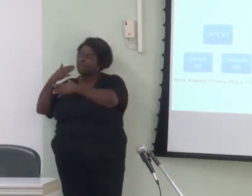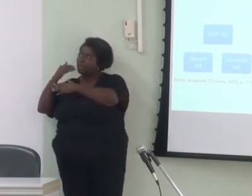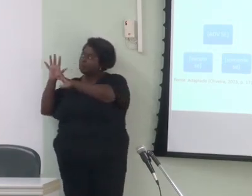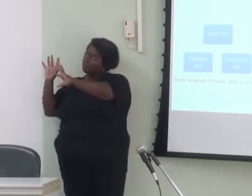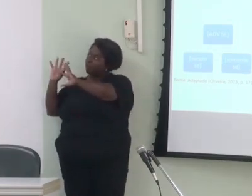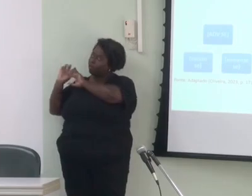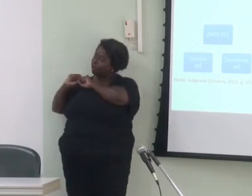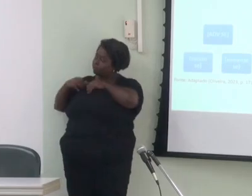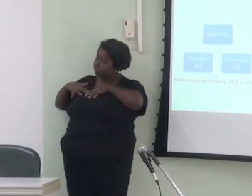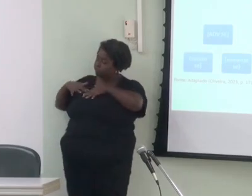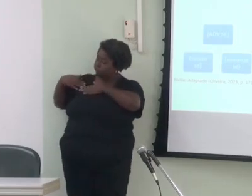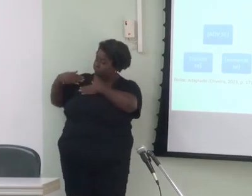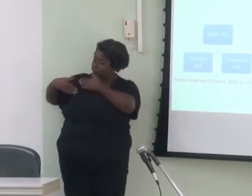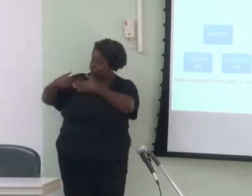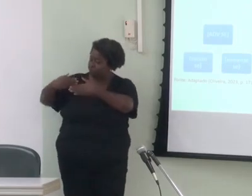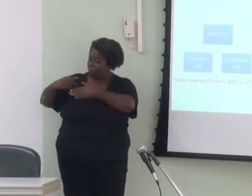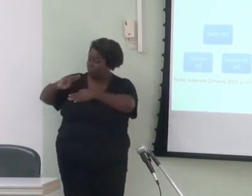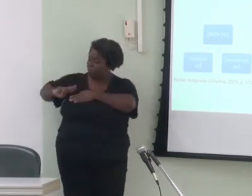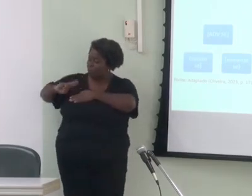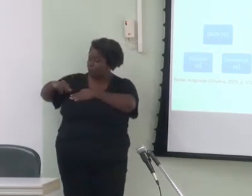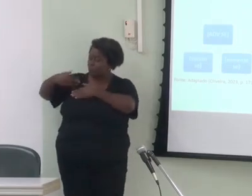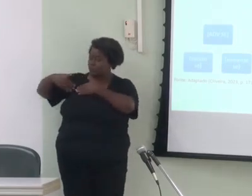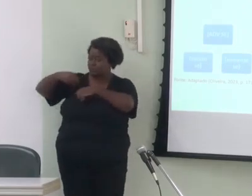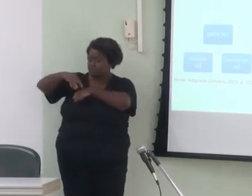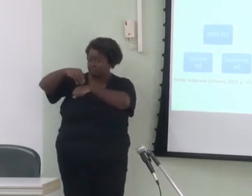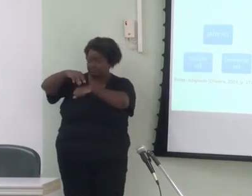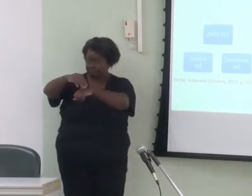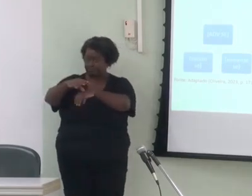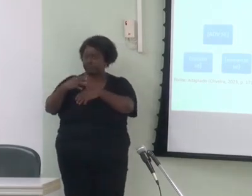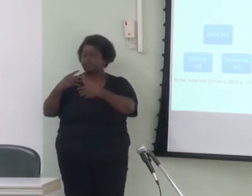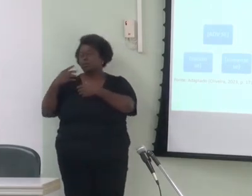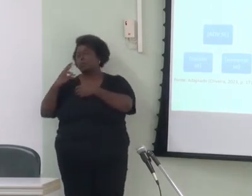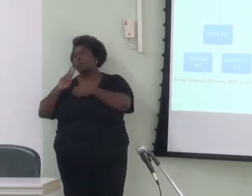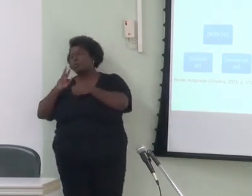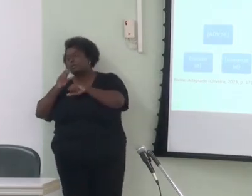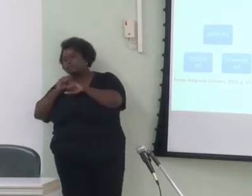ligada ao entendimento da língua como conhecimento e uso